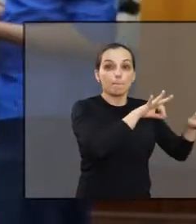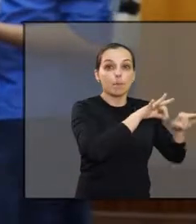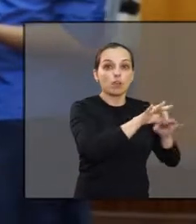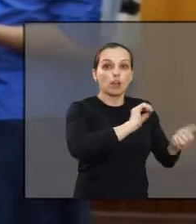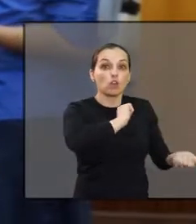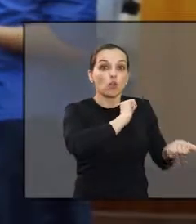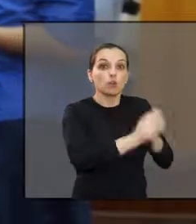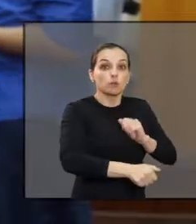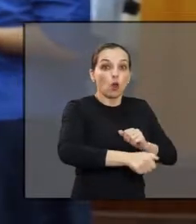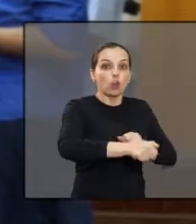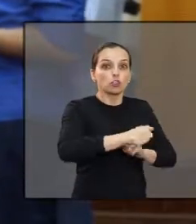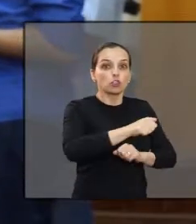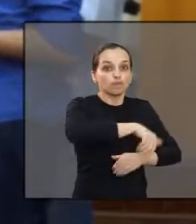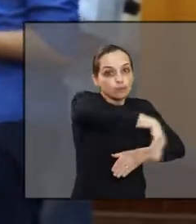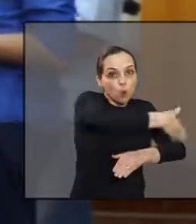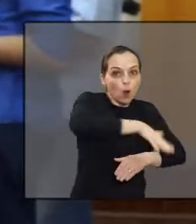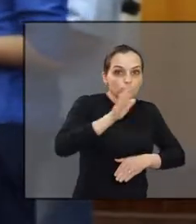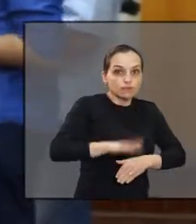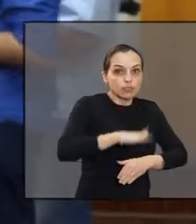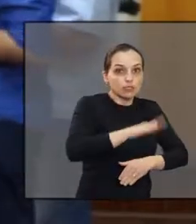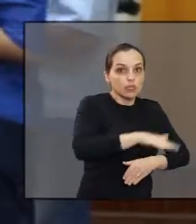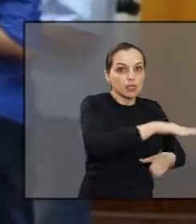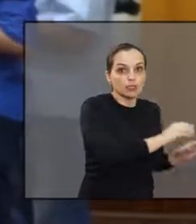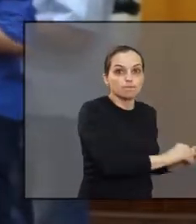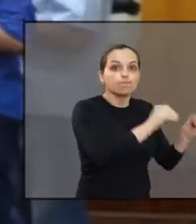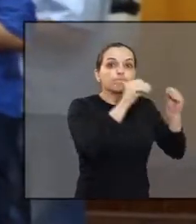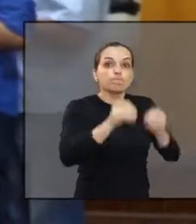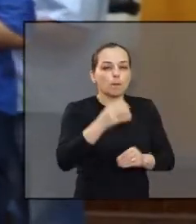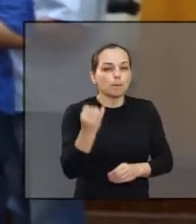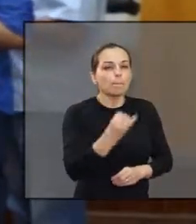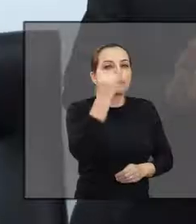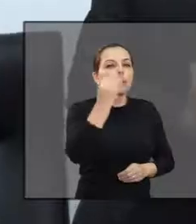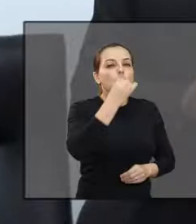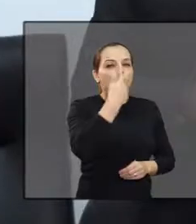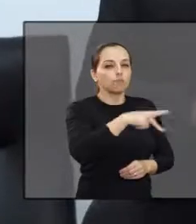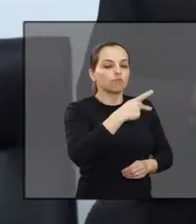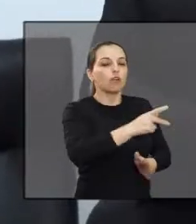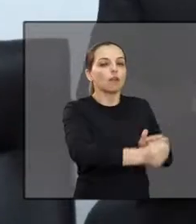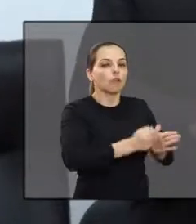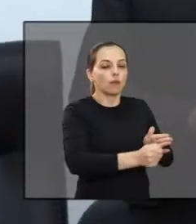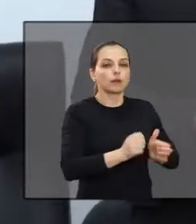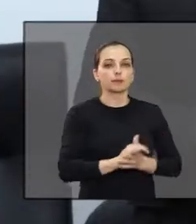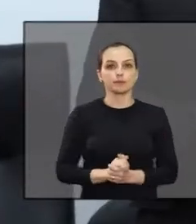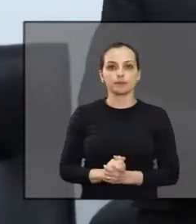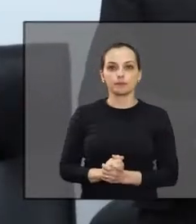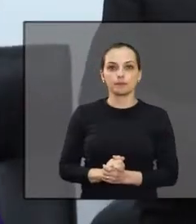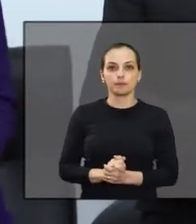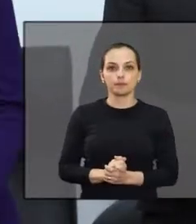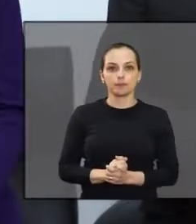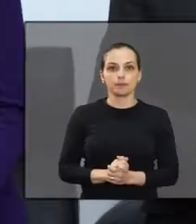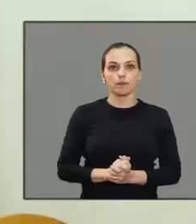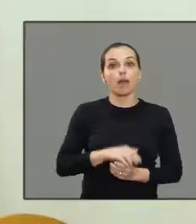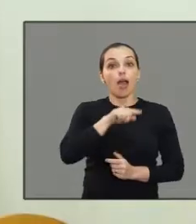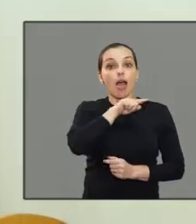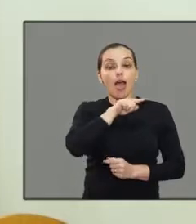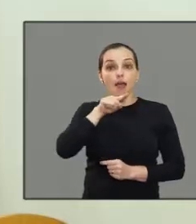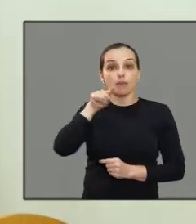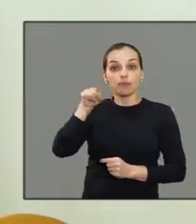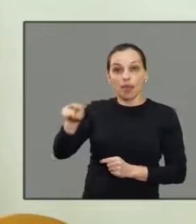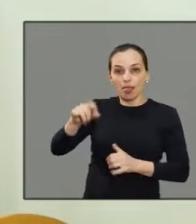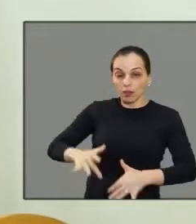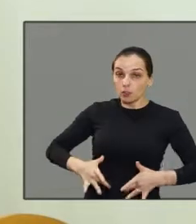apresenta o esporte, é fundamental para muitas e muitas meninas do município de Araraquara. Roseli agradeceu a homenagem e